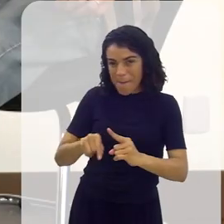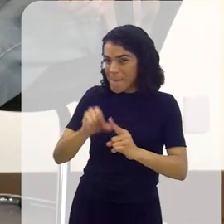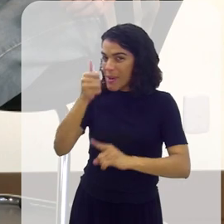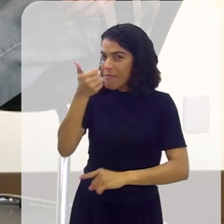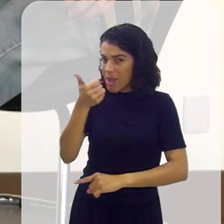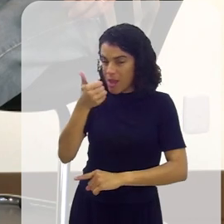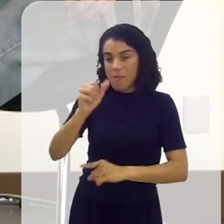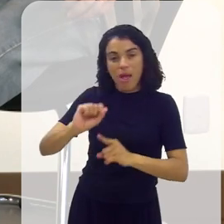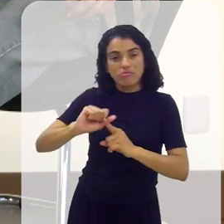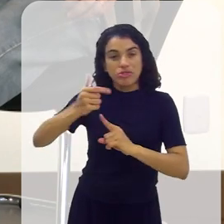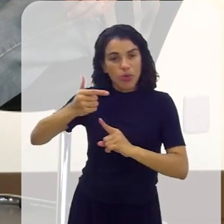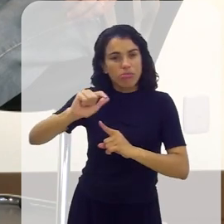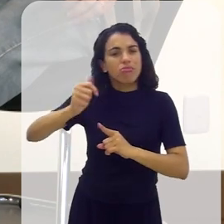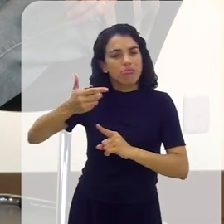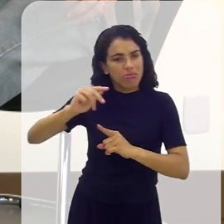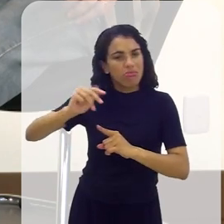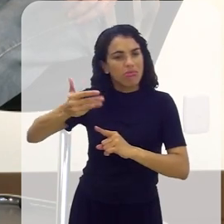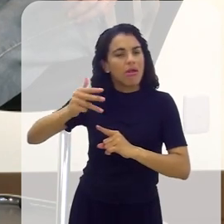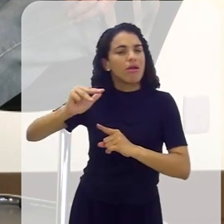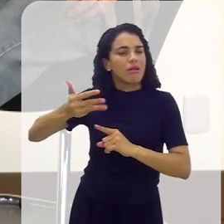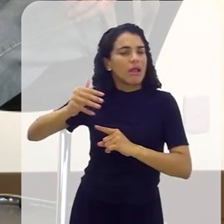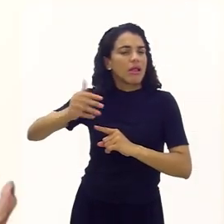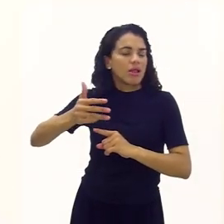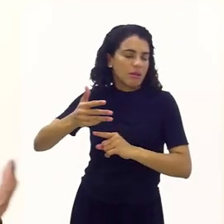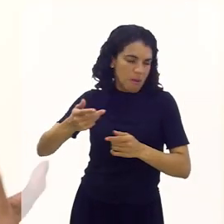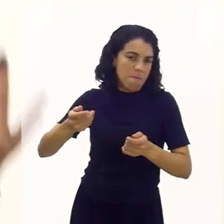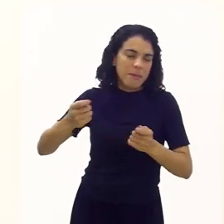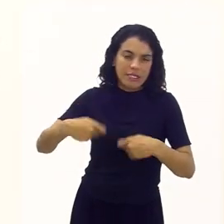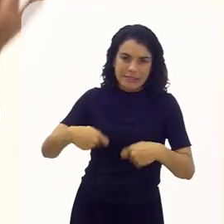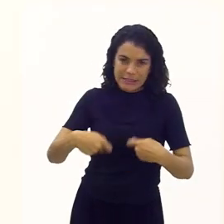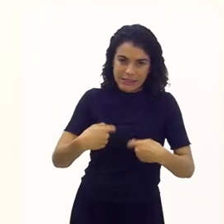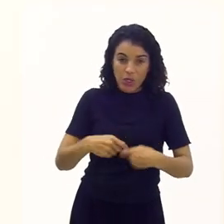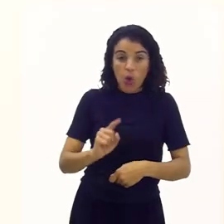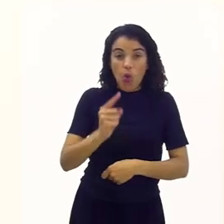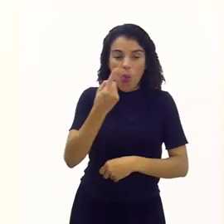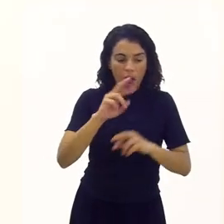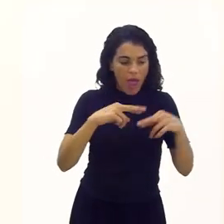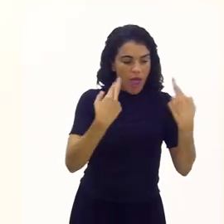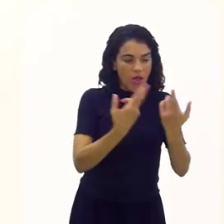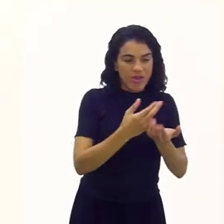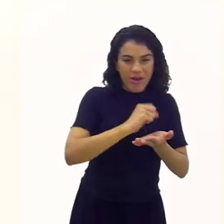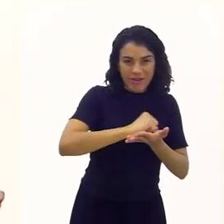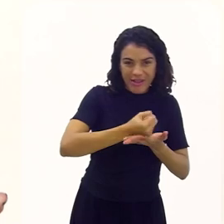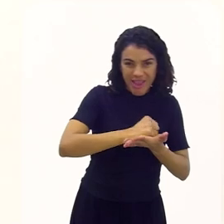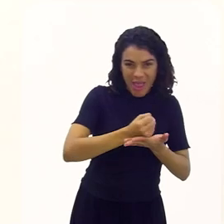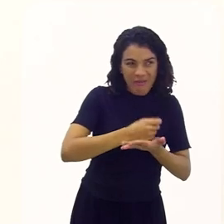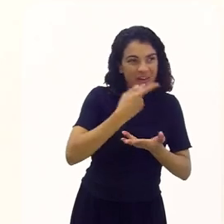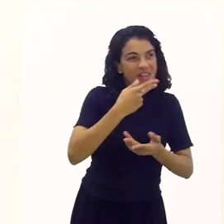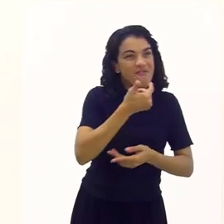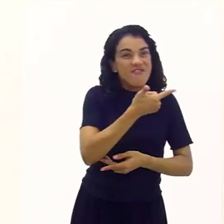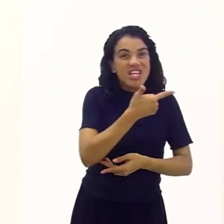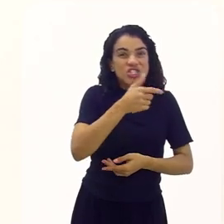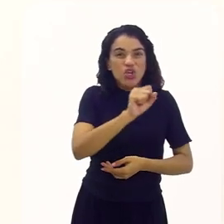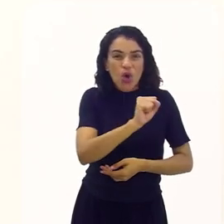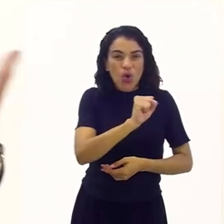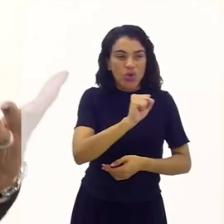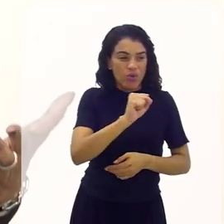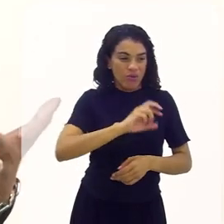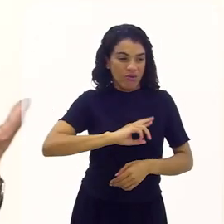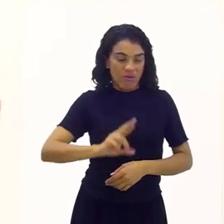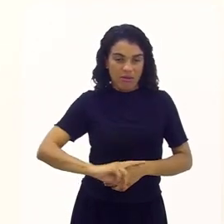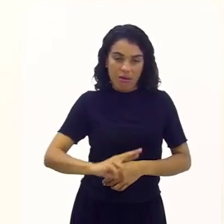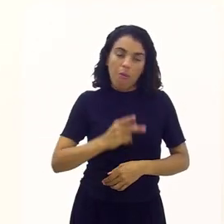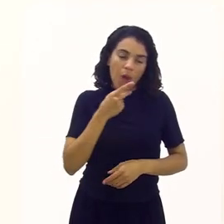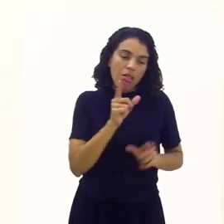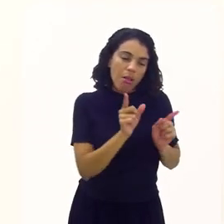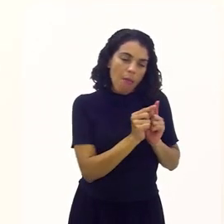será o primeiro game jam, não tem como você fazer um game jam falando de 28 religiões, falando de tudo.